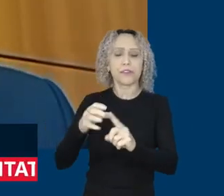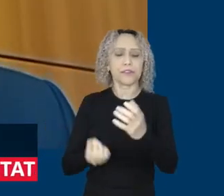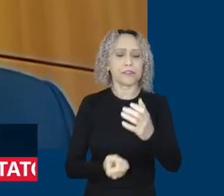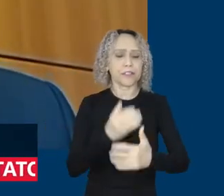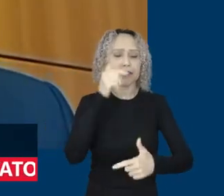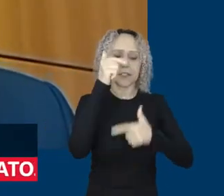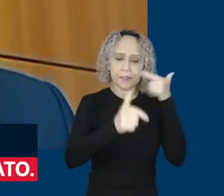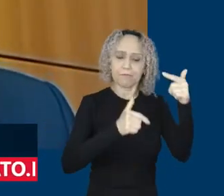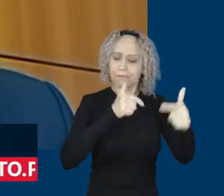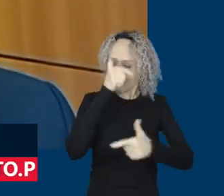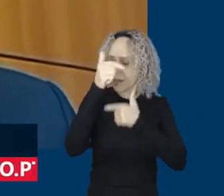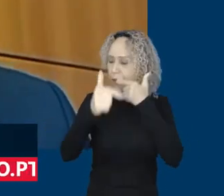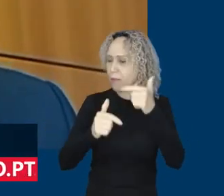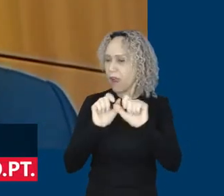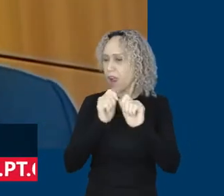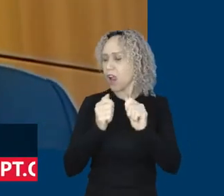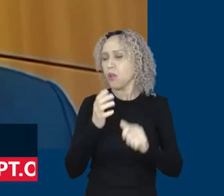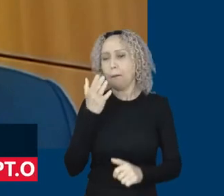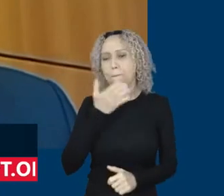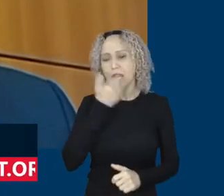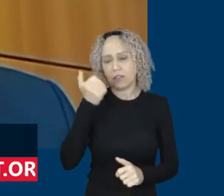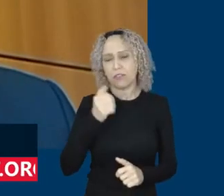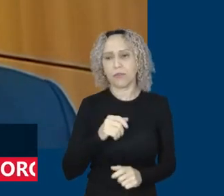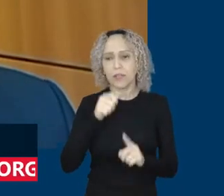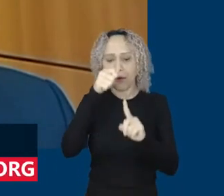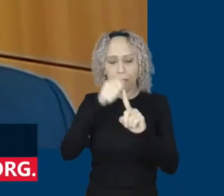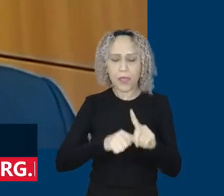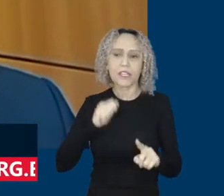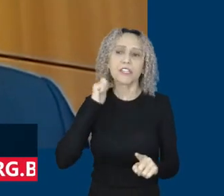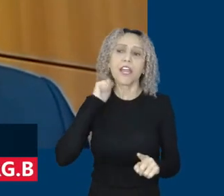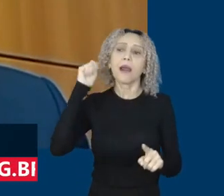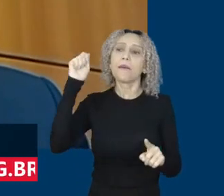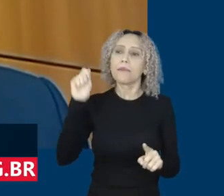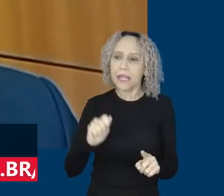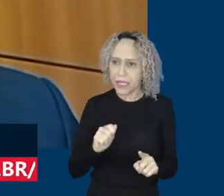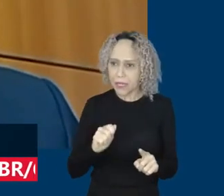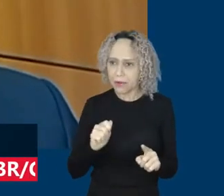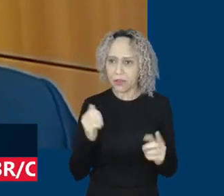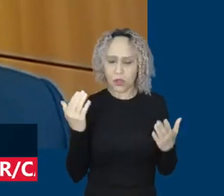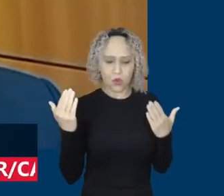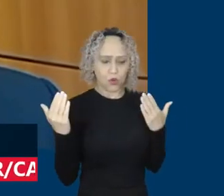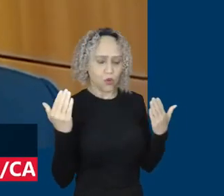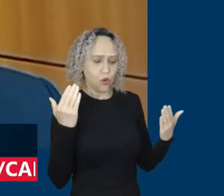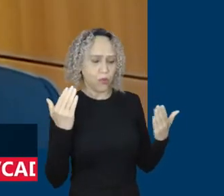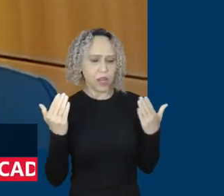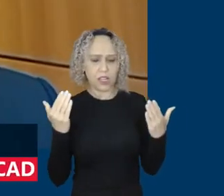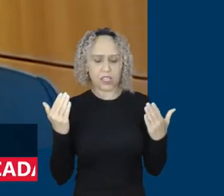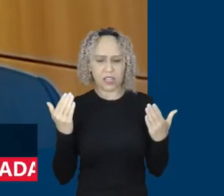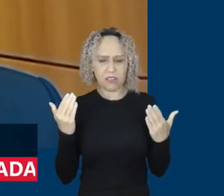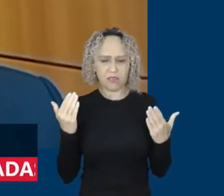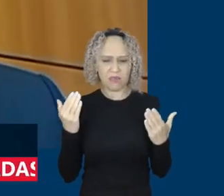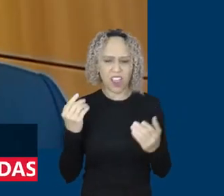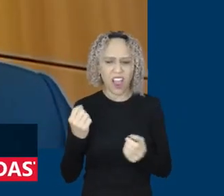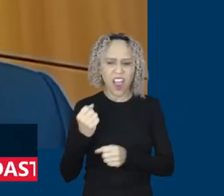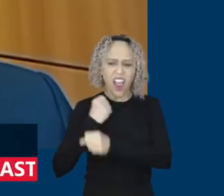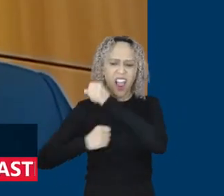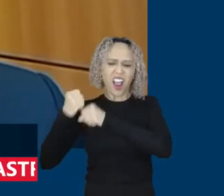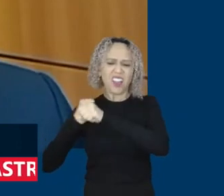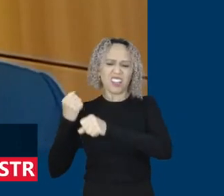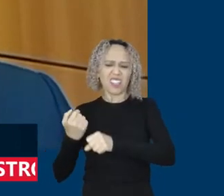mês de abril foi o mês que, comparativamente a anos anteriores, foi o melhor mês